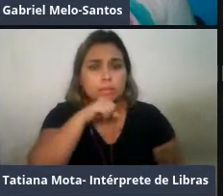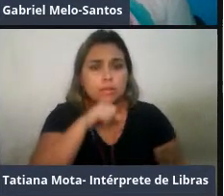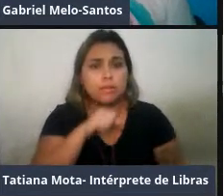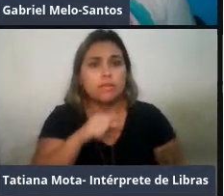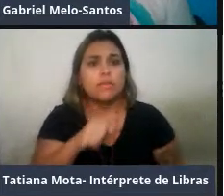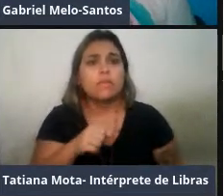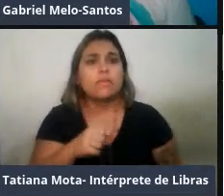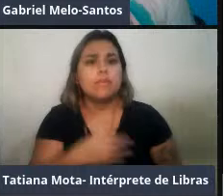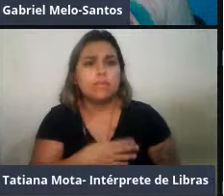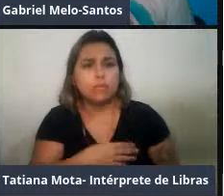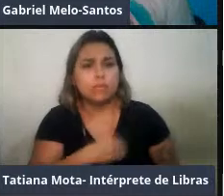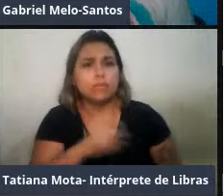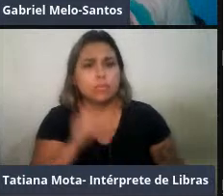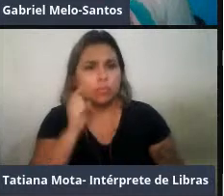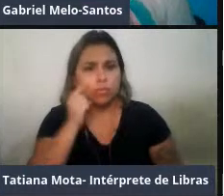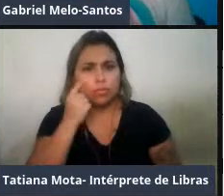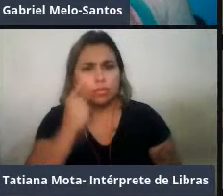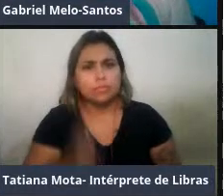conferir.